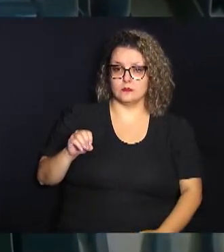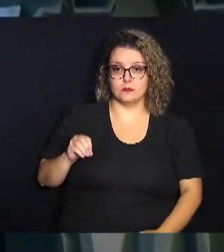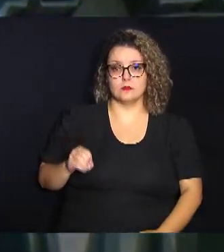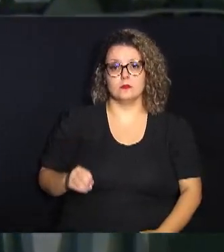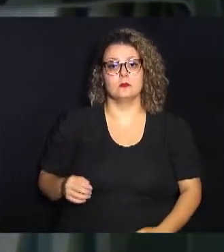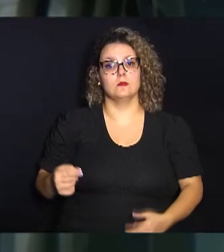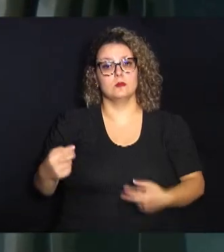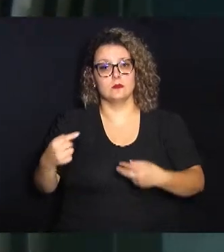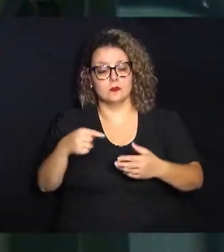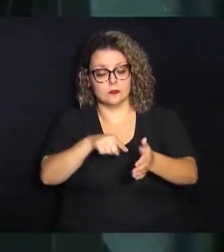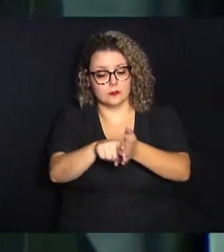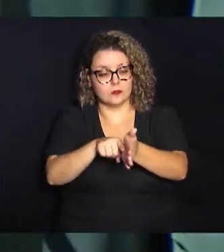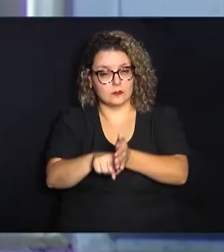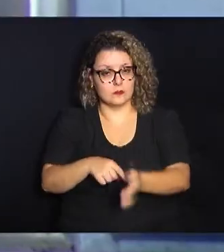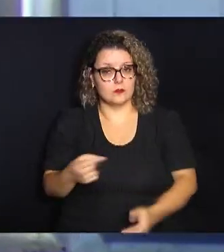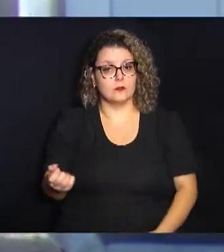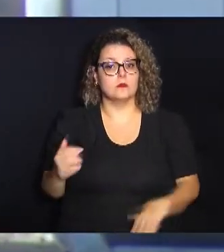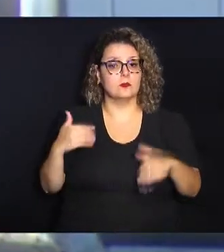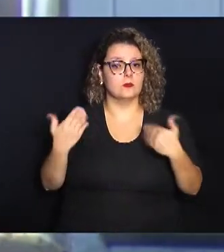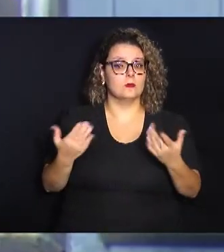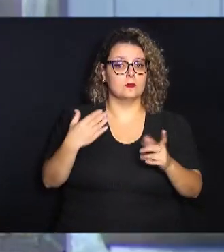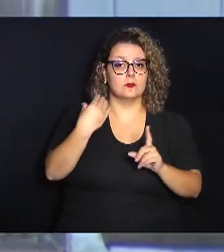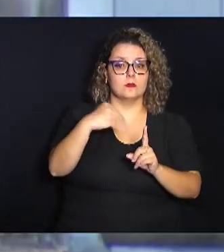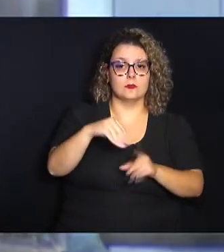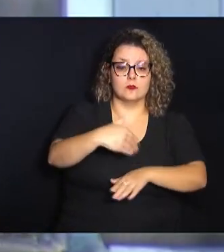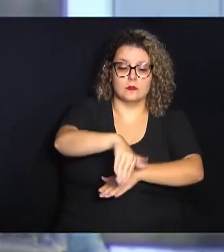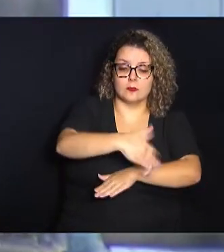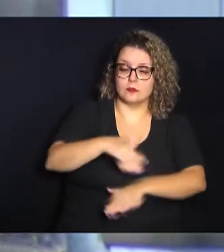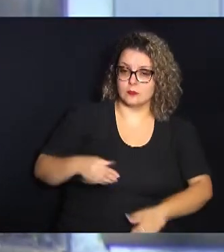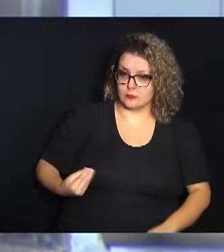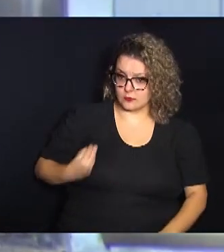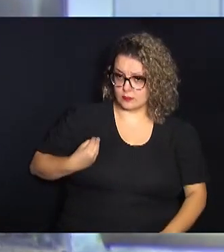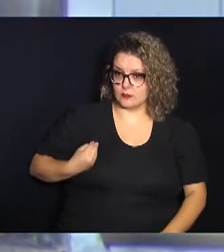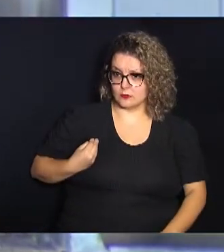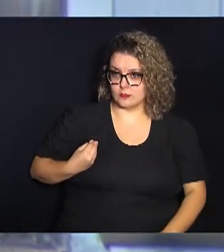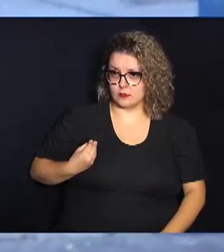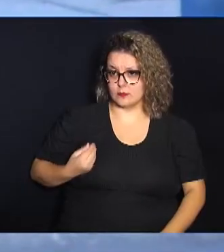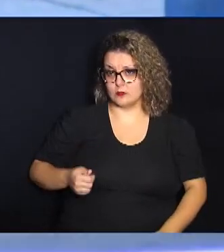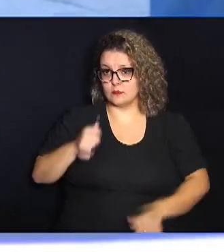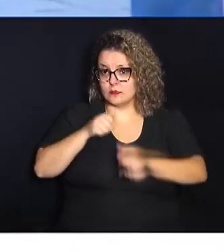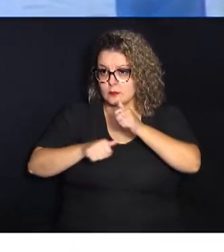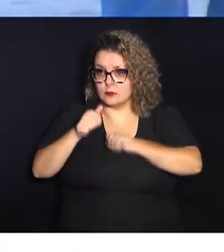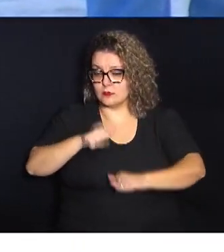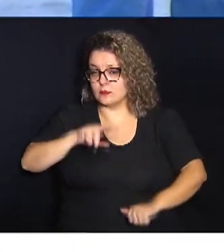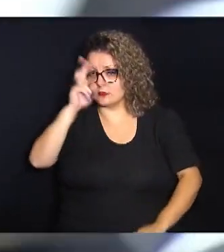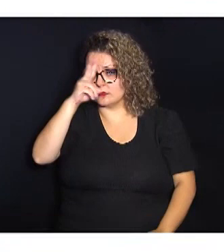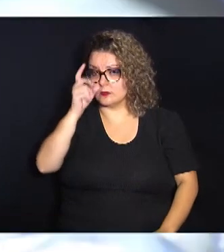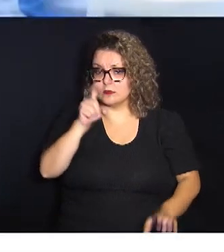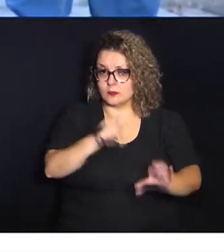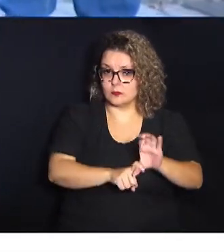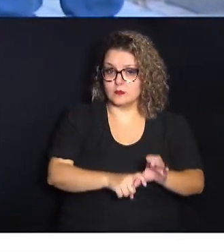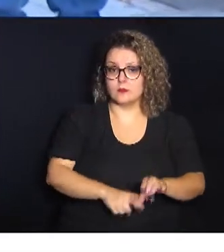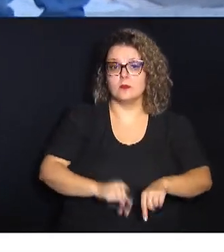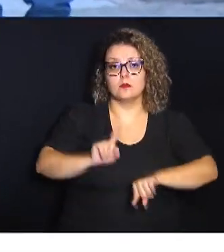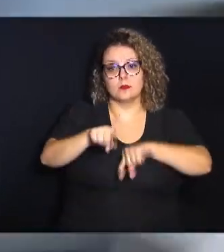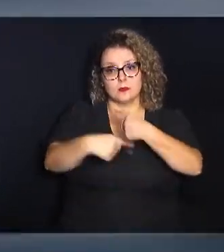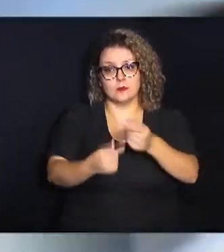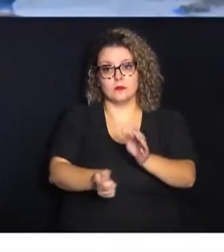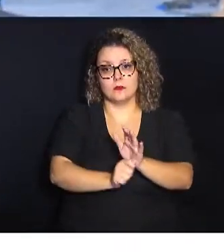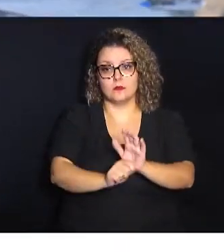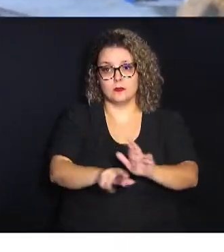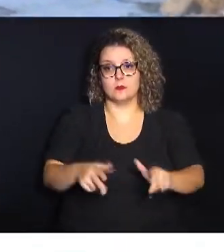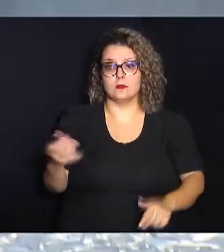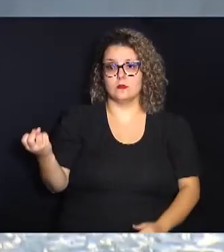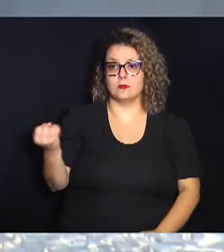qual o número de pessoas em situação de rua dependentes de álcool e outras drogas e quantas delas